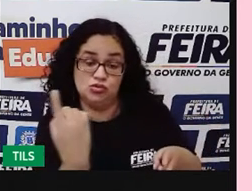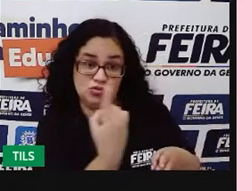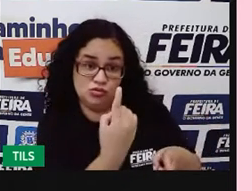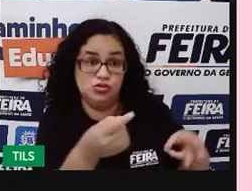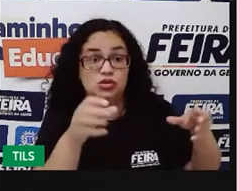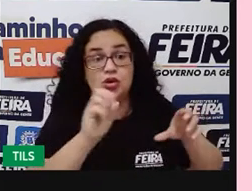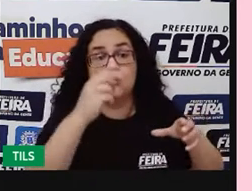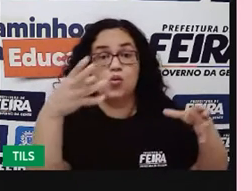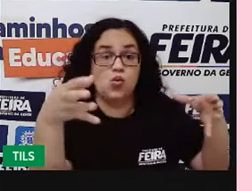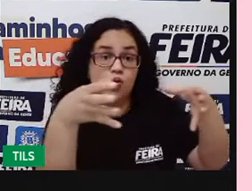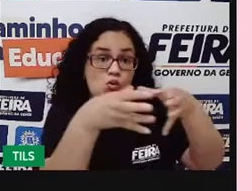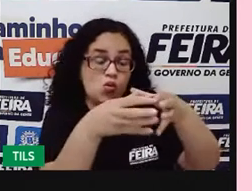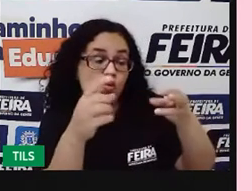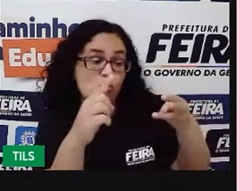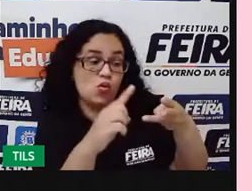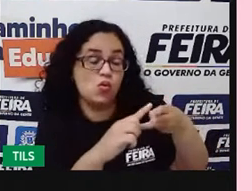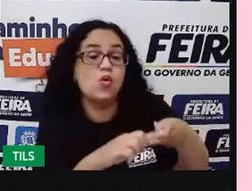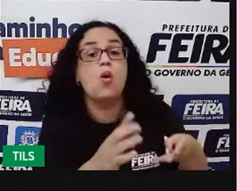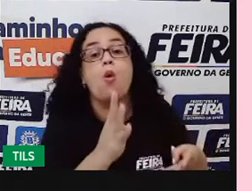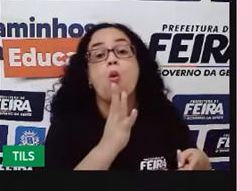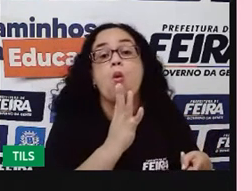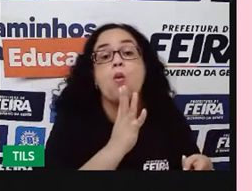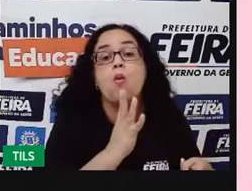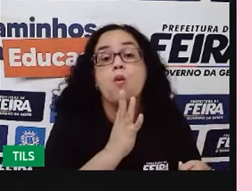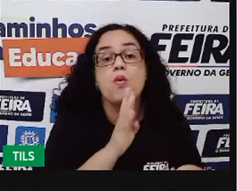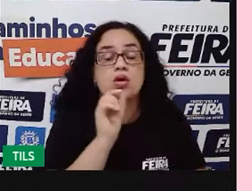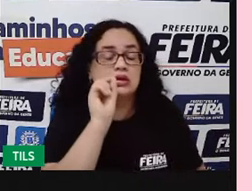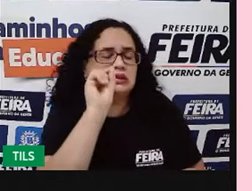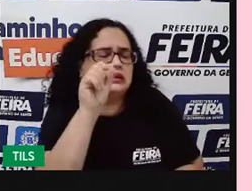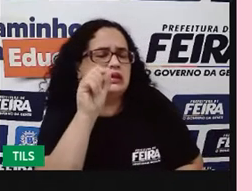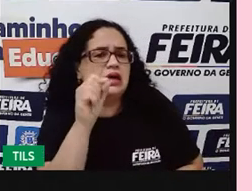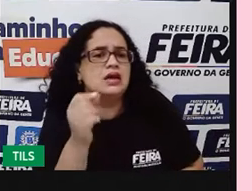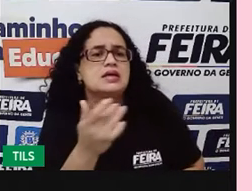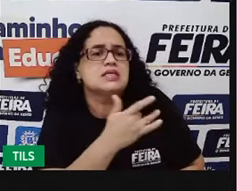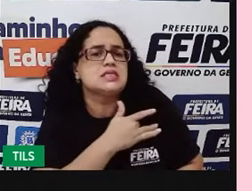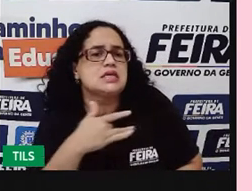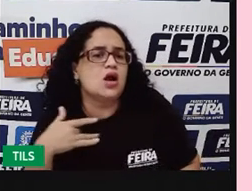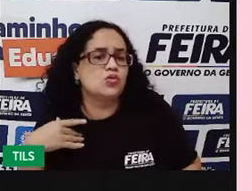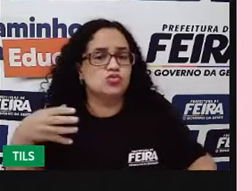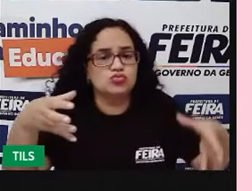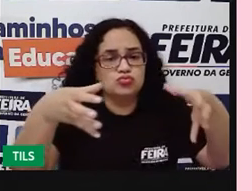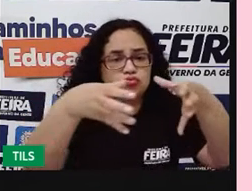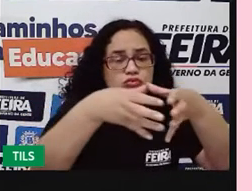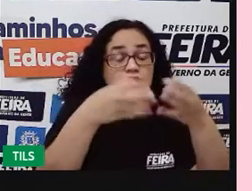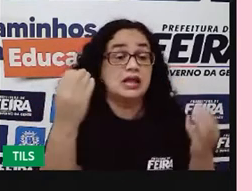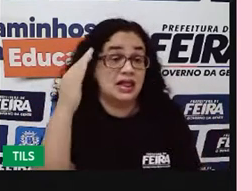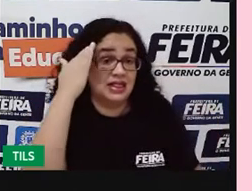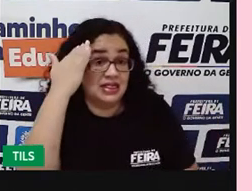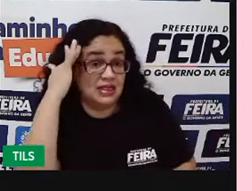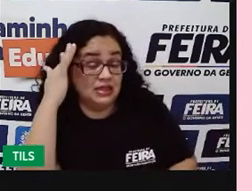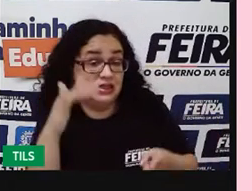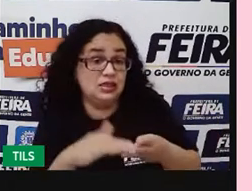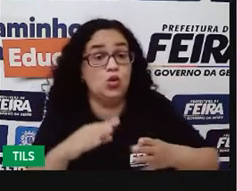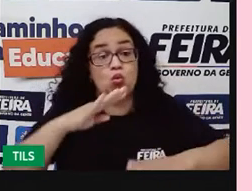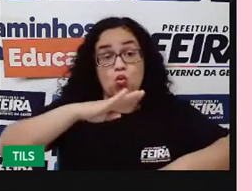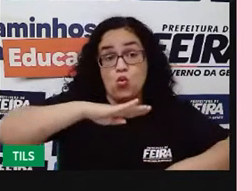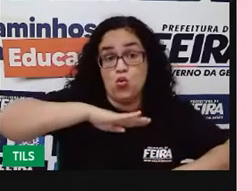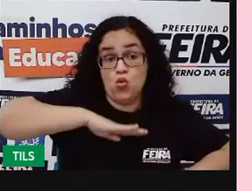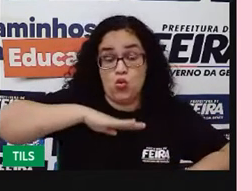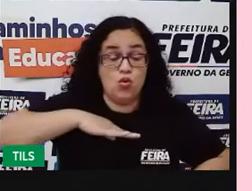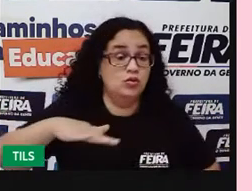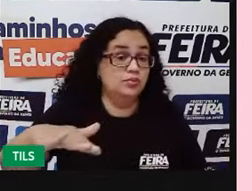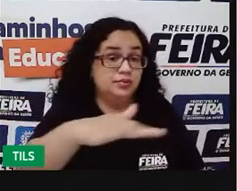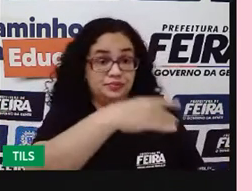coletiva, conhecer quais são os indicadores de saúde coletiva, compreender o corpo como espaço